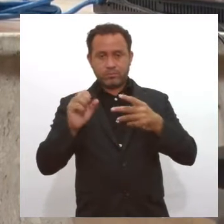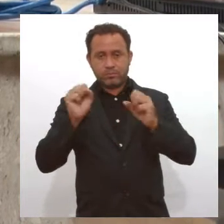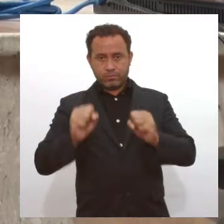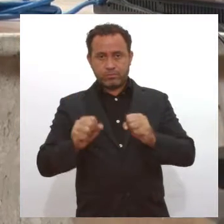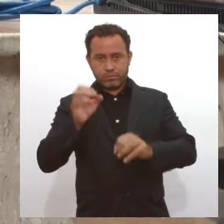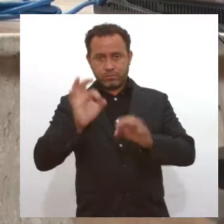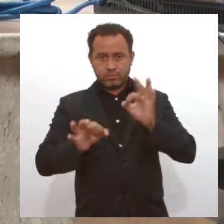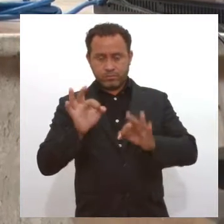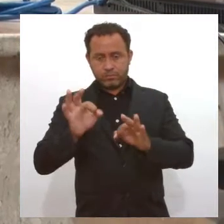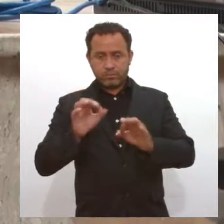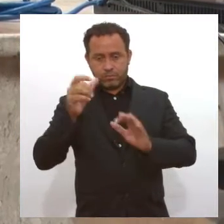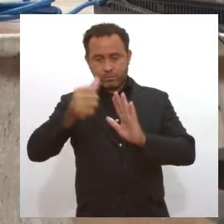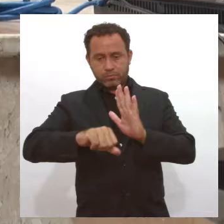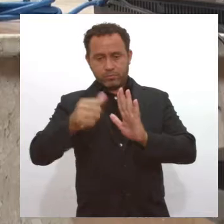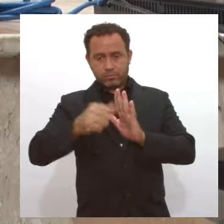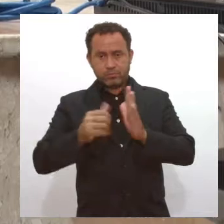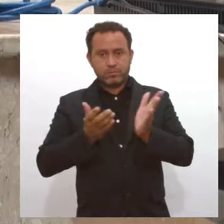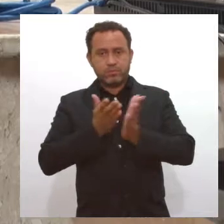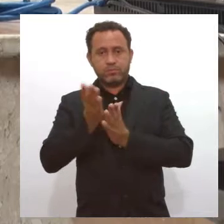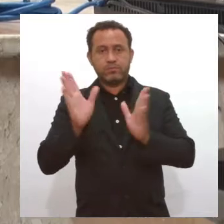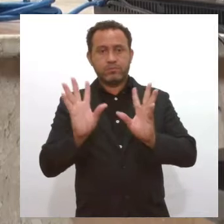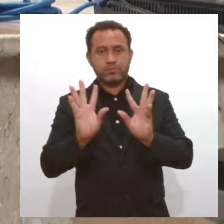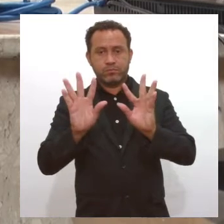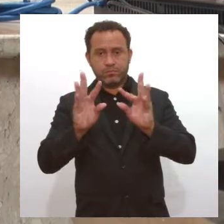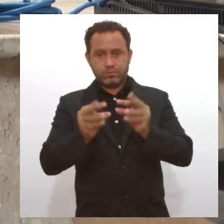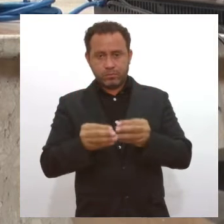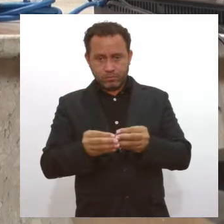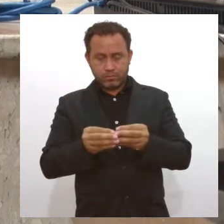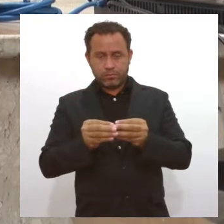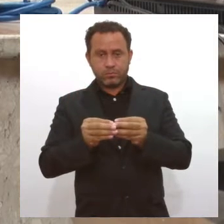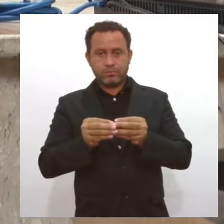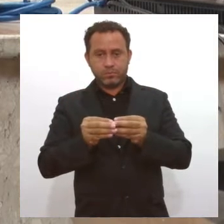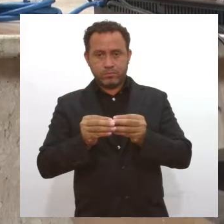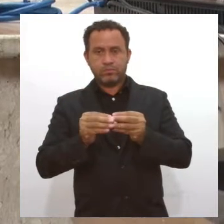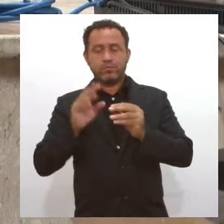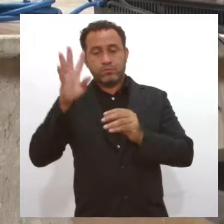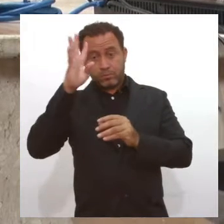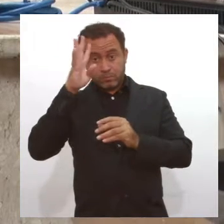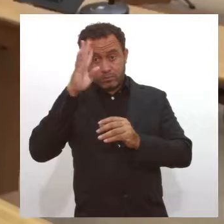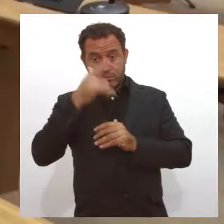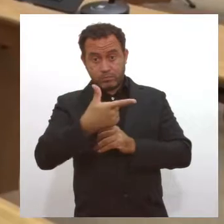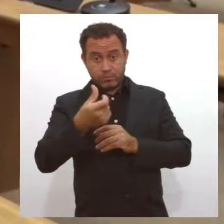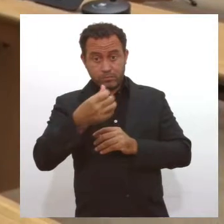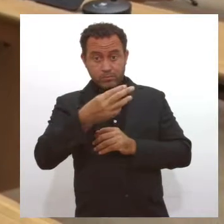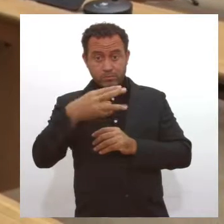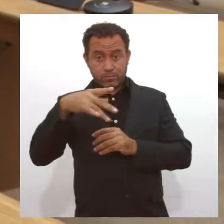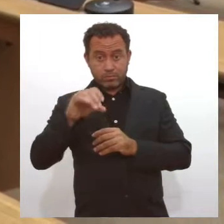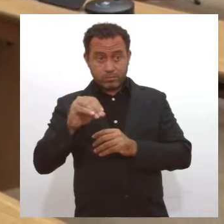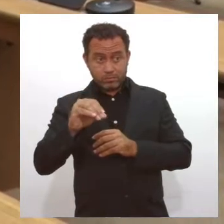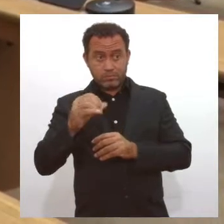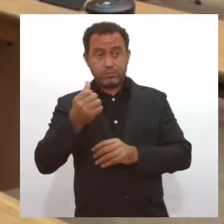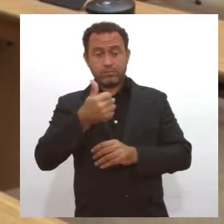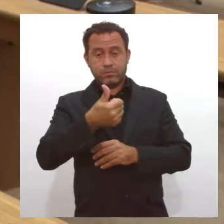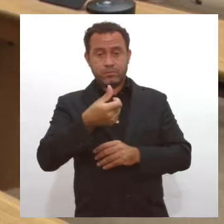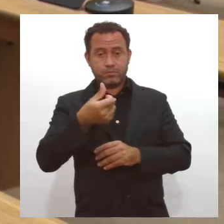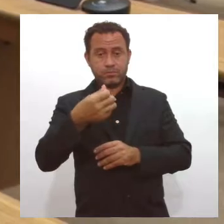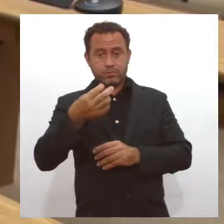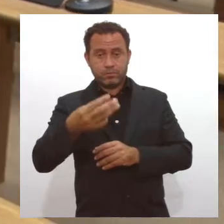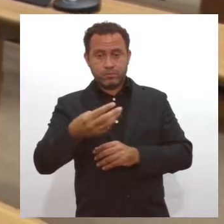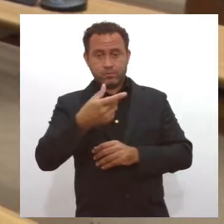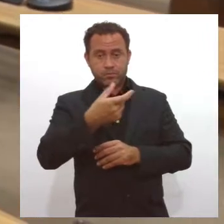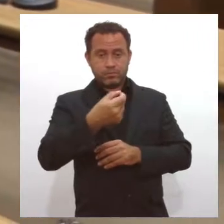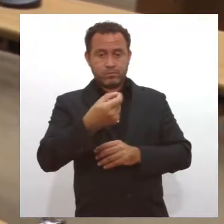foram analisados e aprovados em redação final na sessão extraordinária da quarta-feira, 26 de maio. O de número 163 de